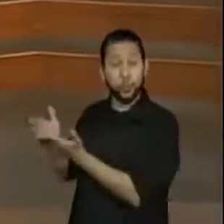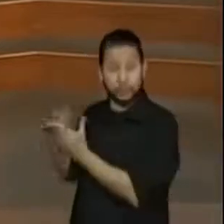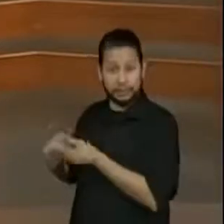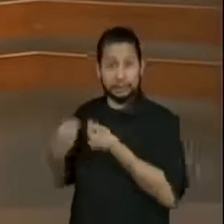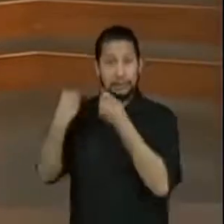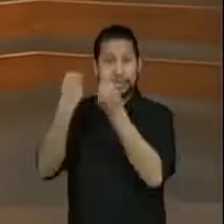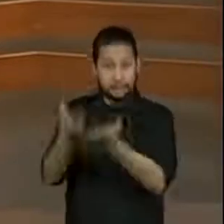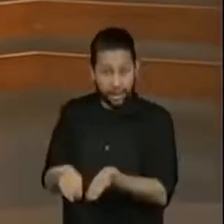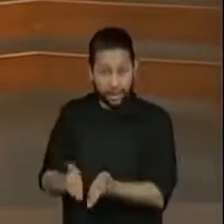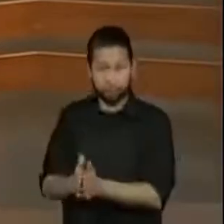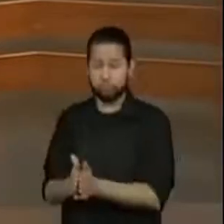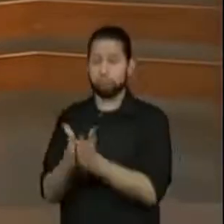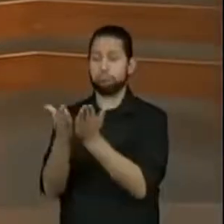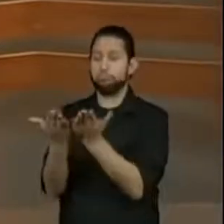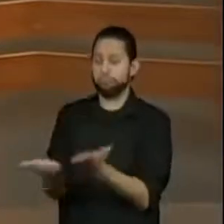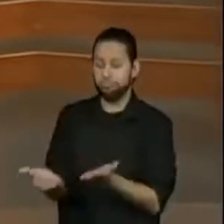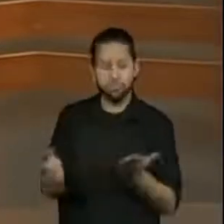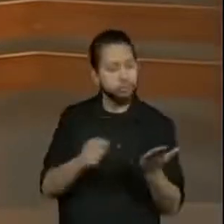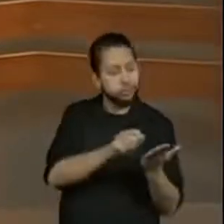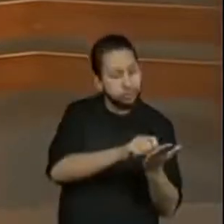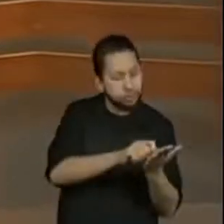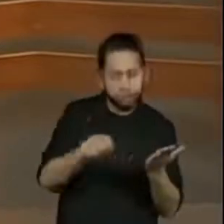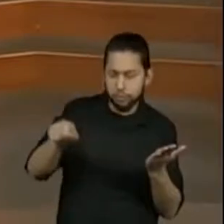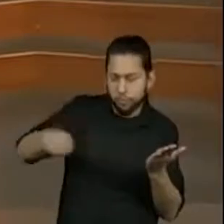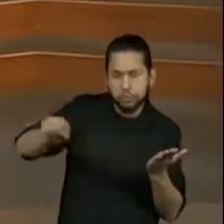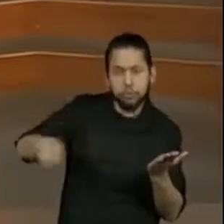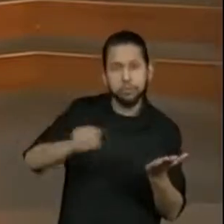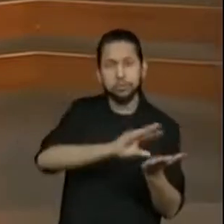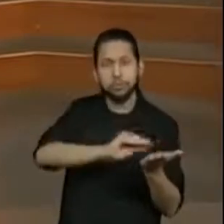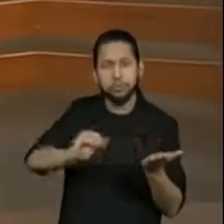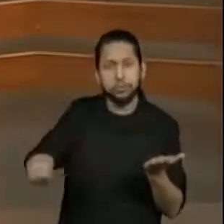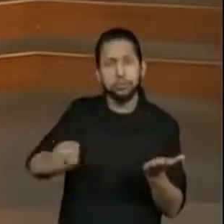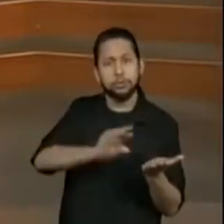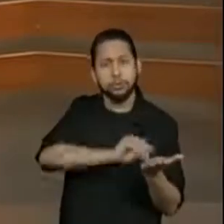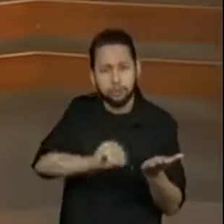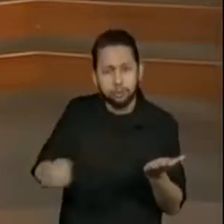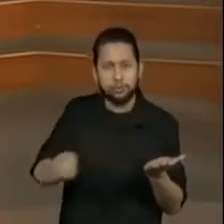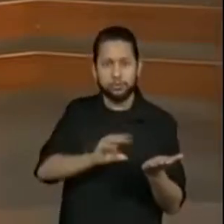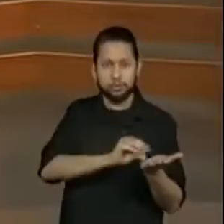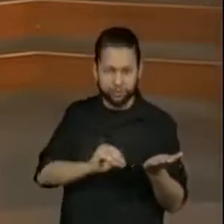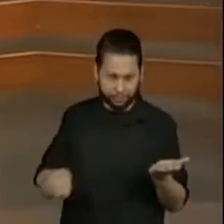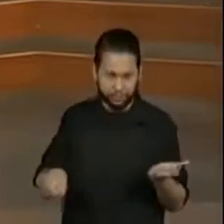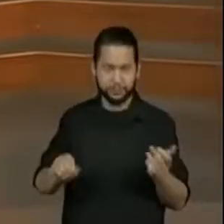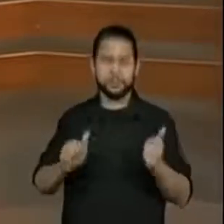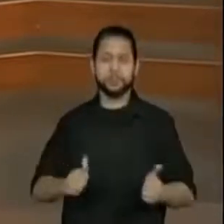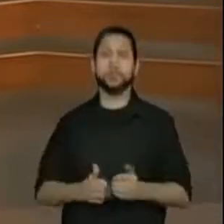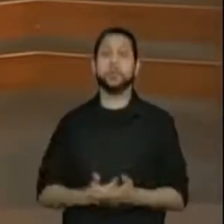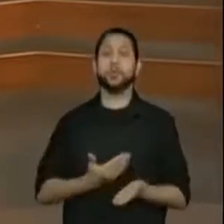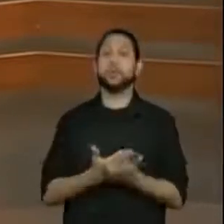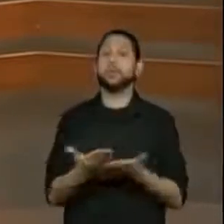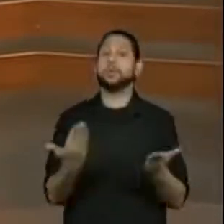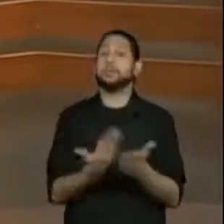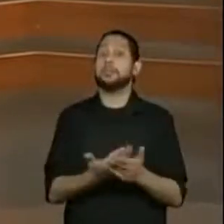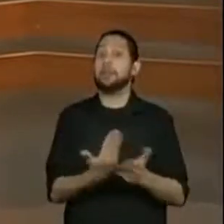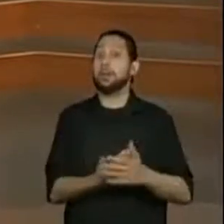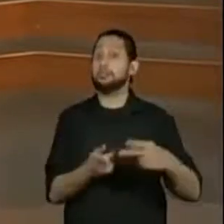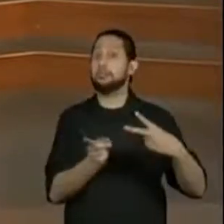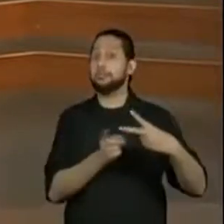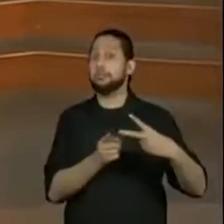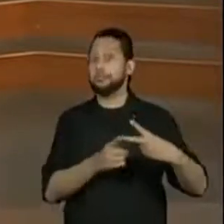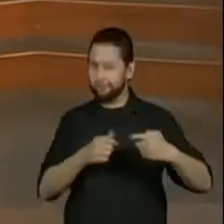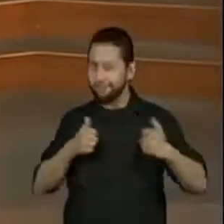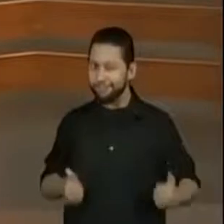matemática, aprender sempre volume 3, sequência 2 e aí a gente inicia agora a nossa aula 2,